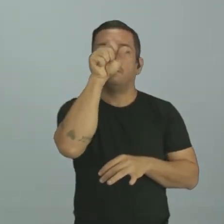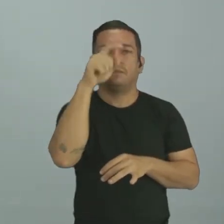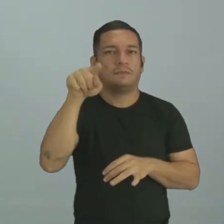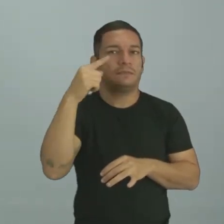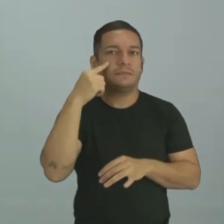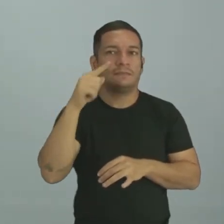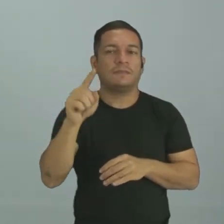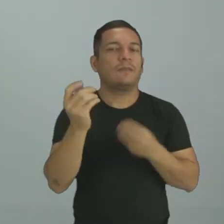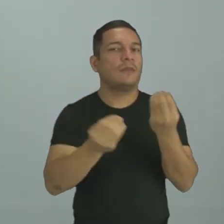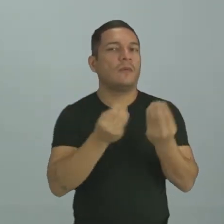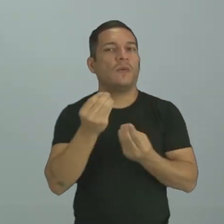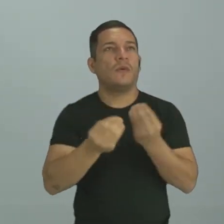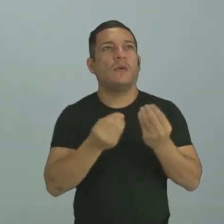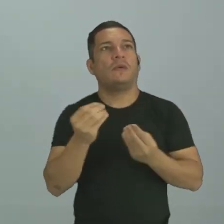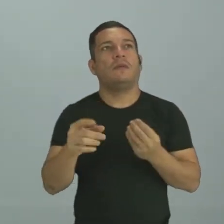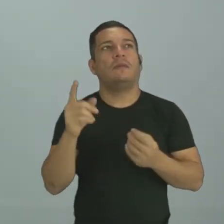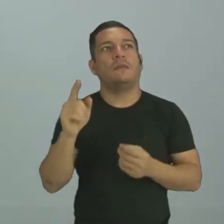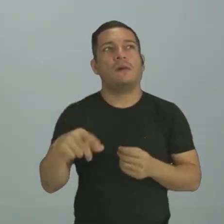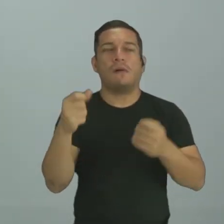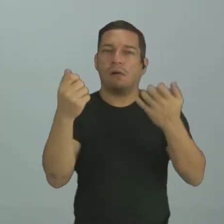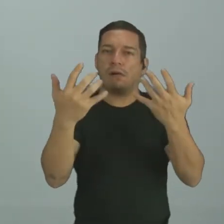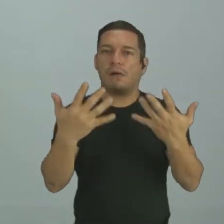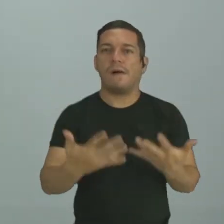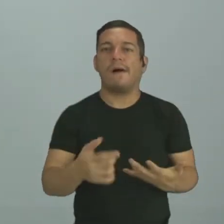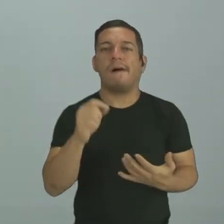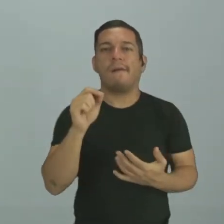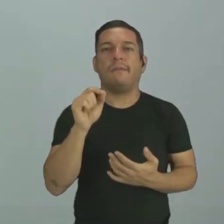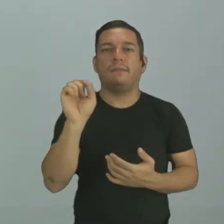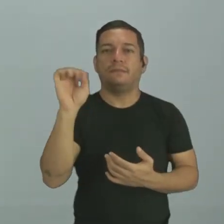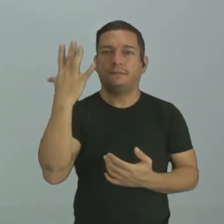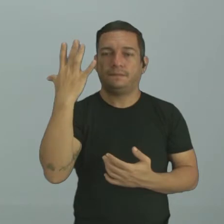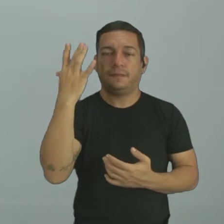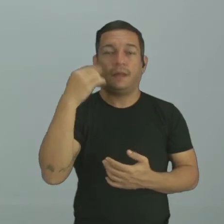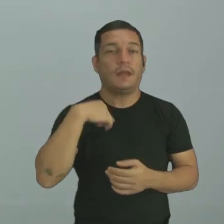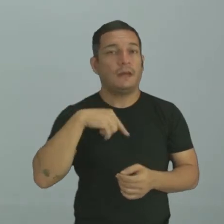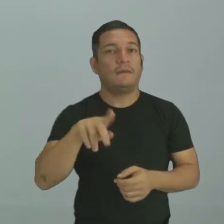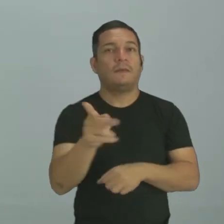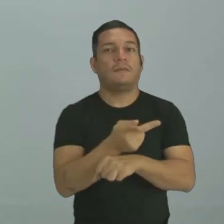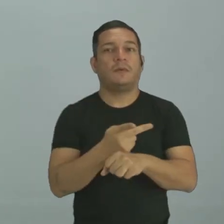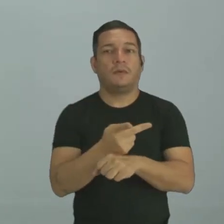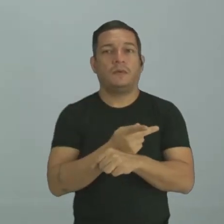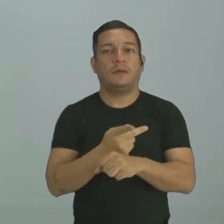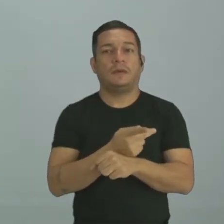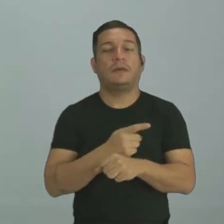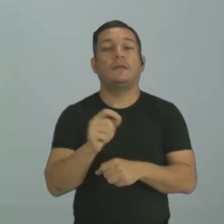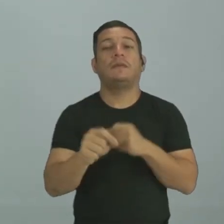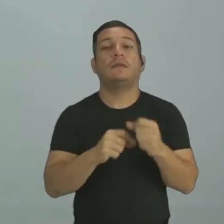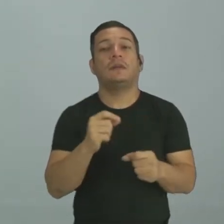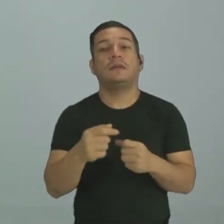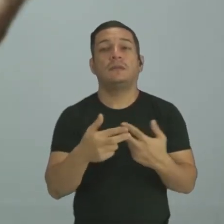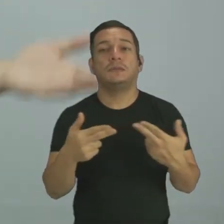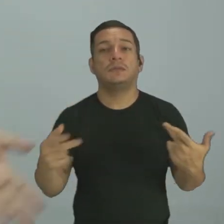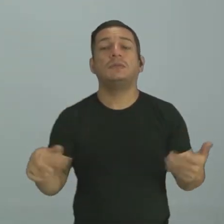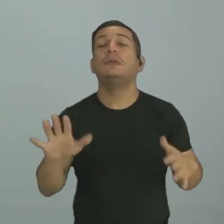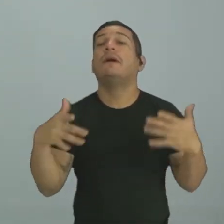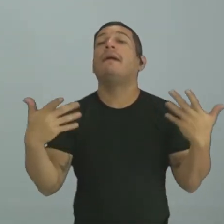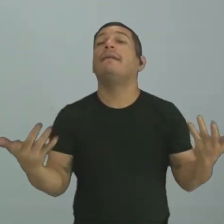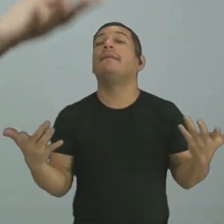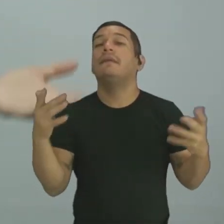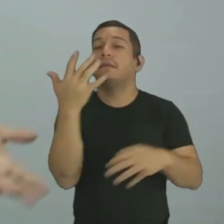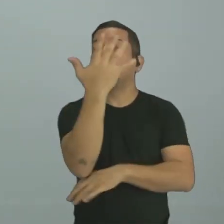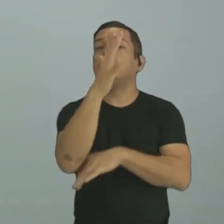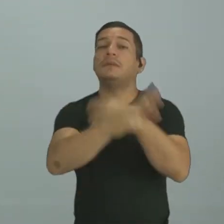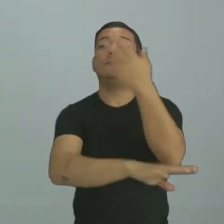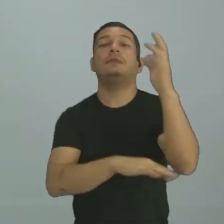Vocês observaram como tratou tantas situações? E ela foi lá no achados e perdidos e questionou, né? Cadê a natureza?